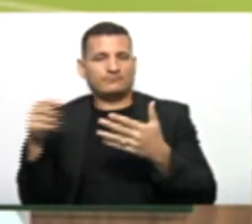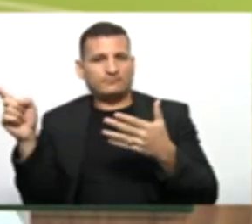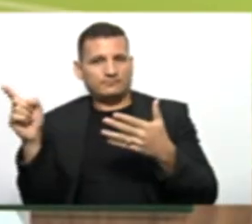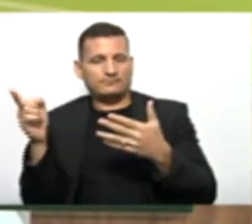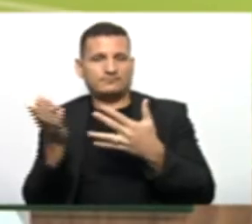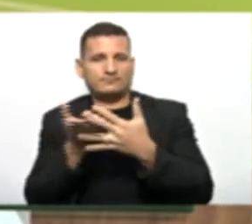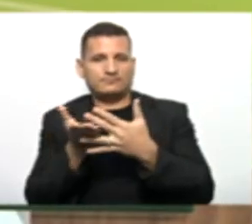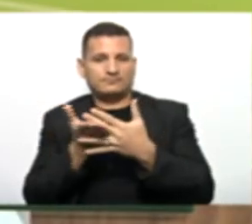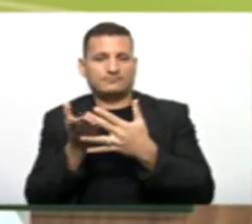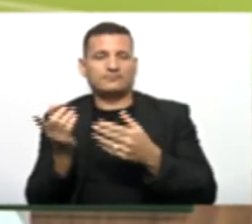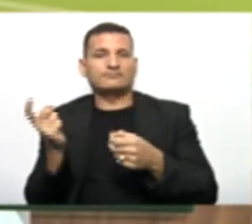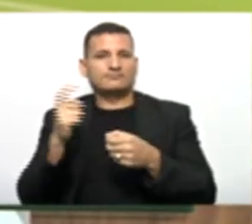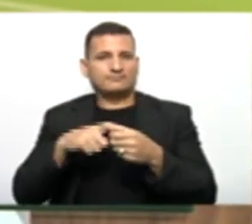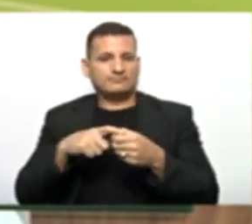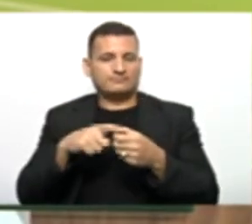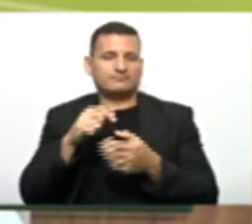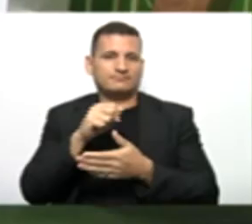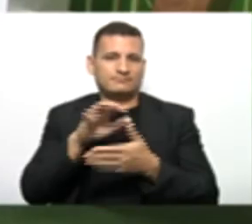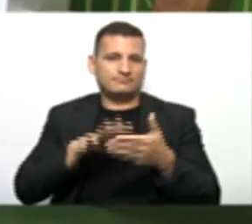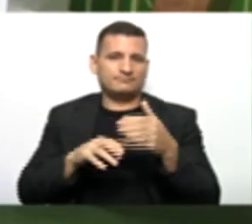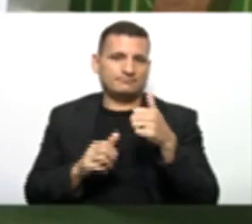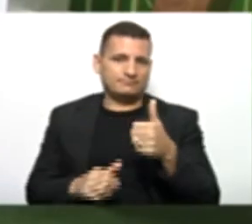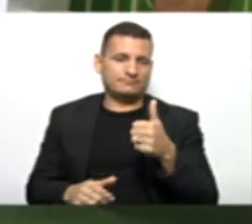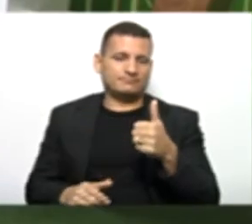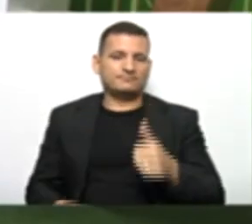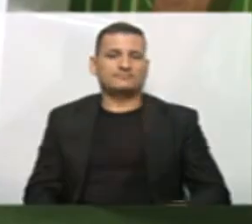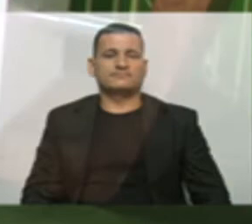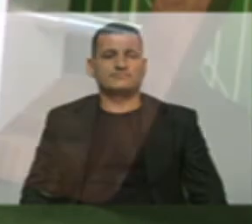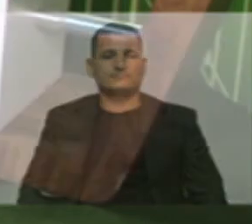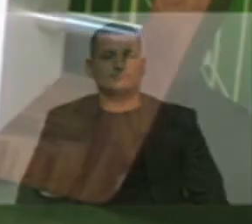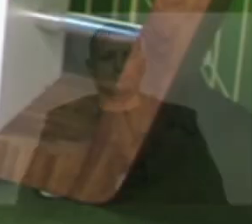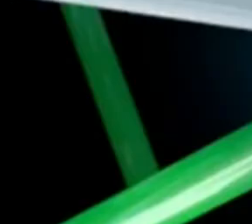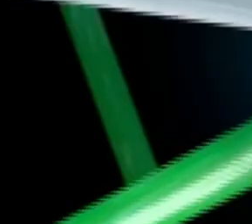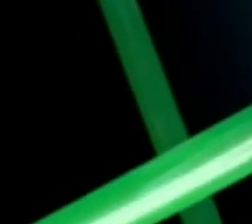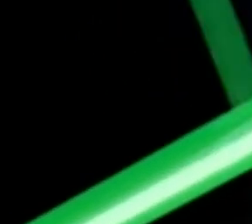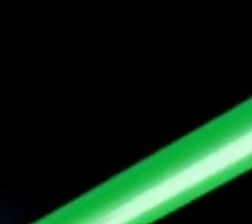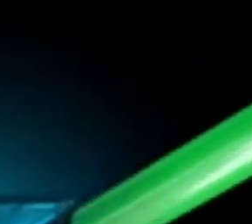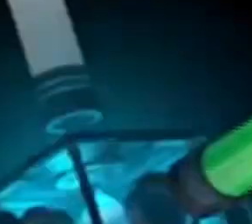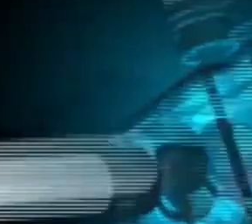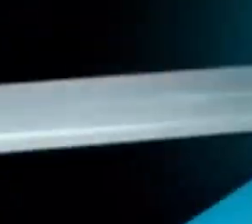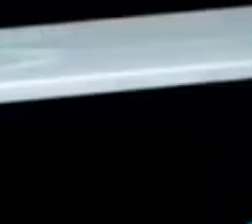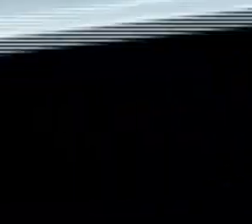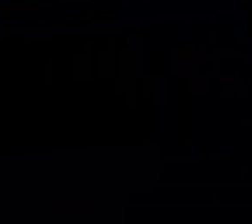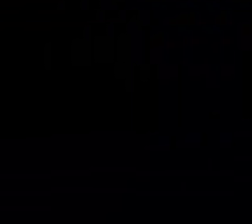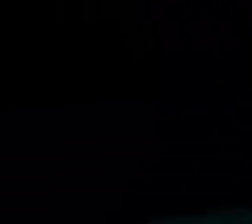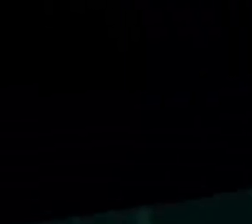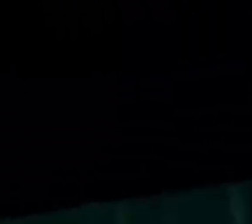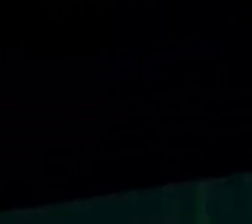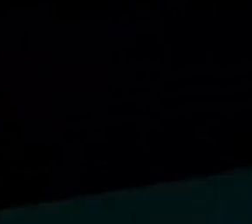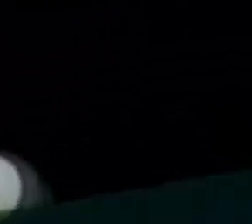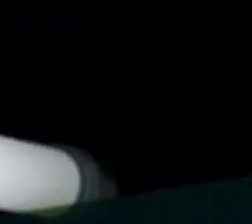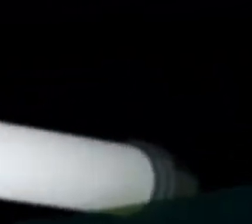volta Com a nossa resolução Dos exercícios Pessoal Obrigado pessoal Obrigado